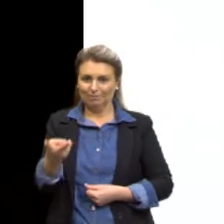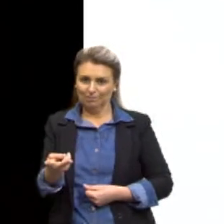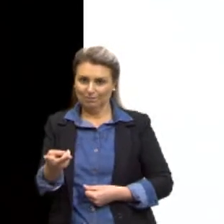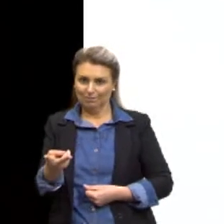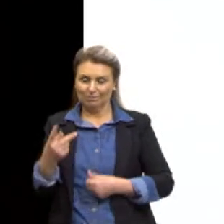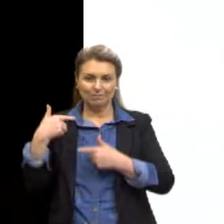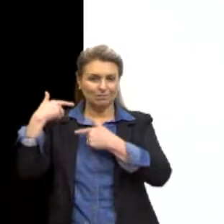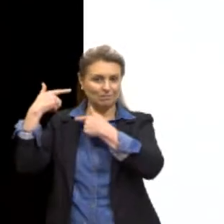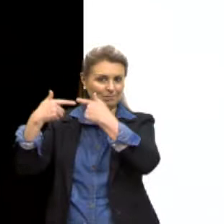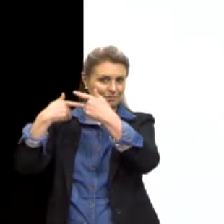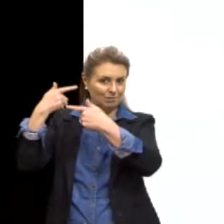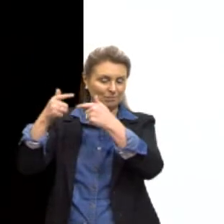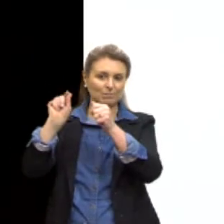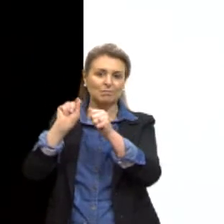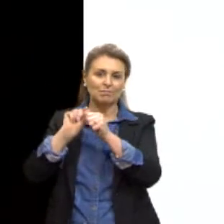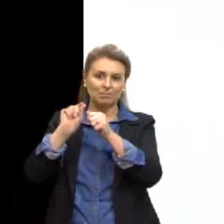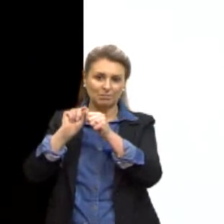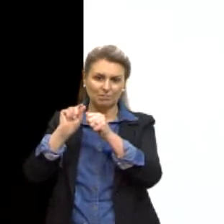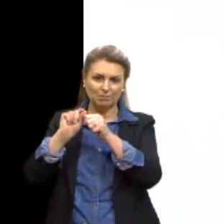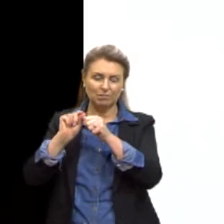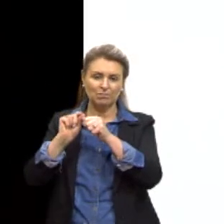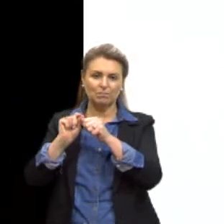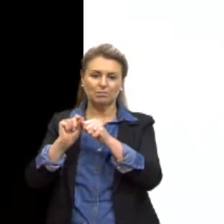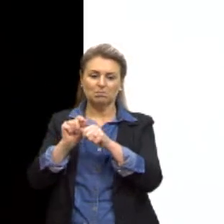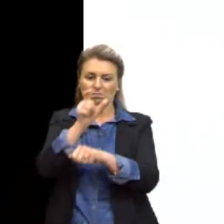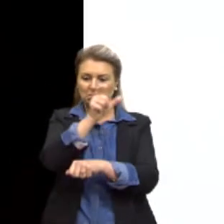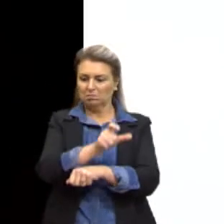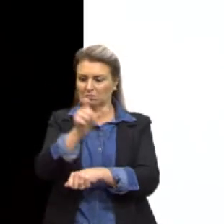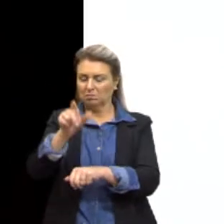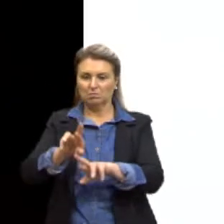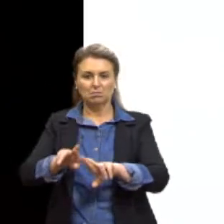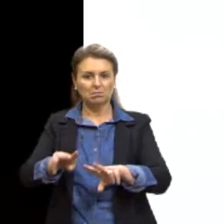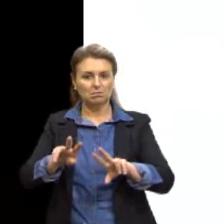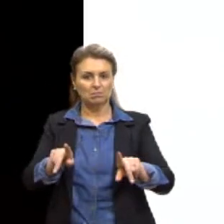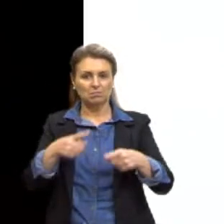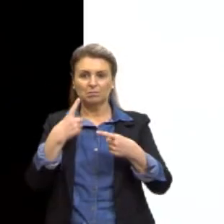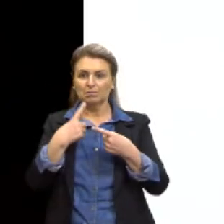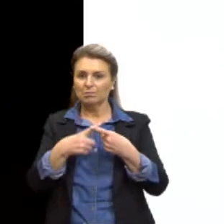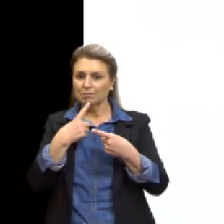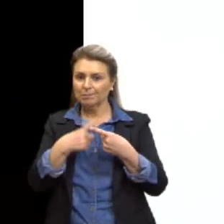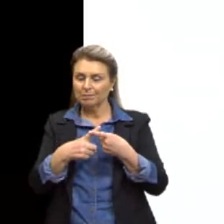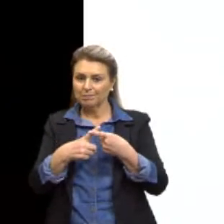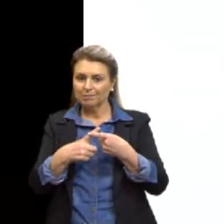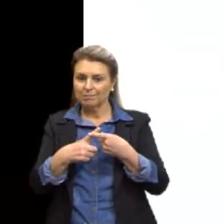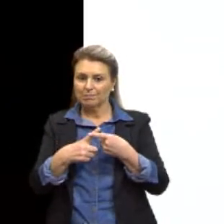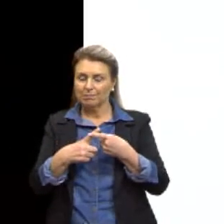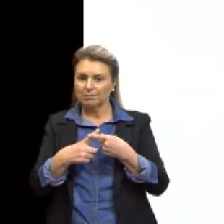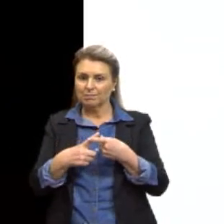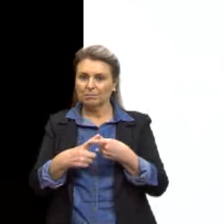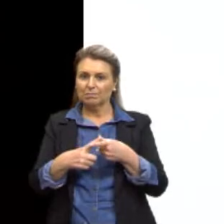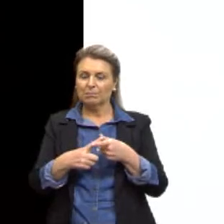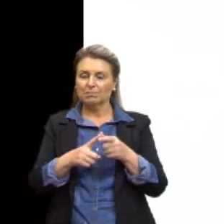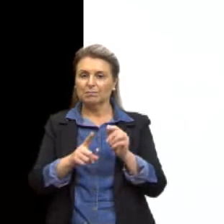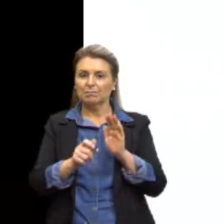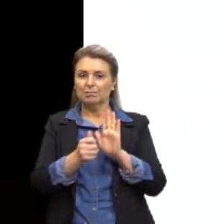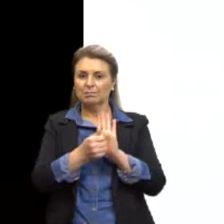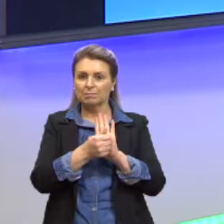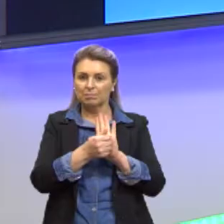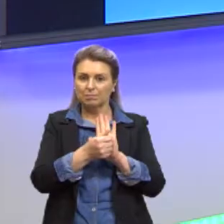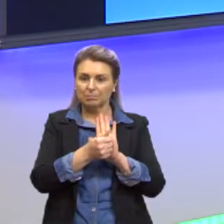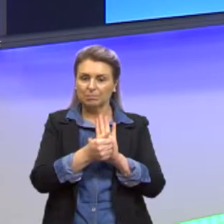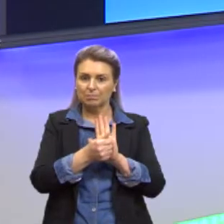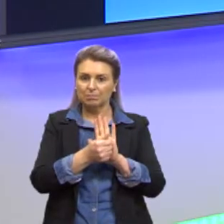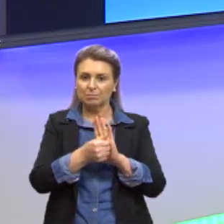realizados entre diferentes indivíduos. Isso porque, letra A, as